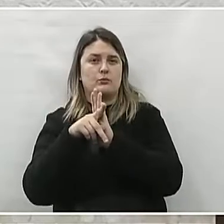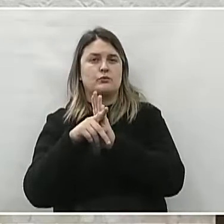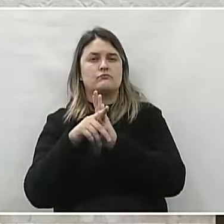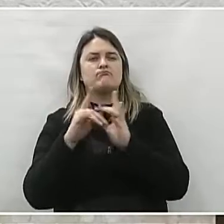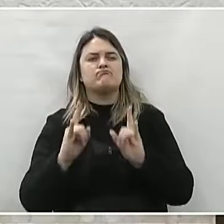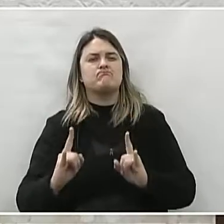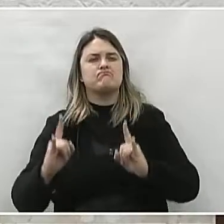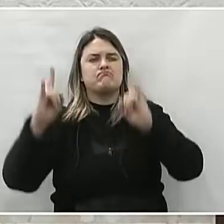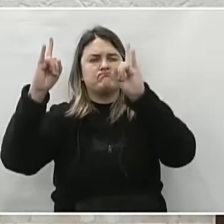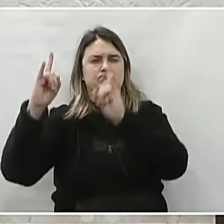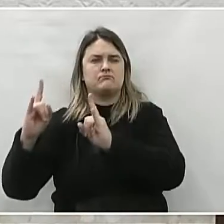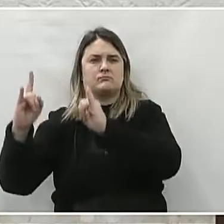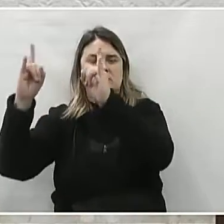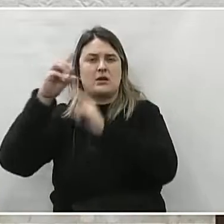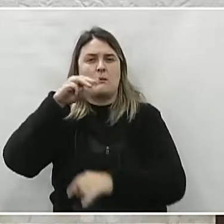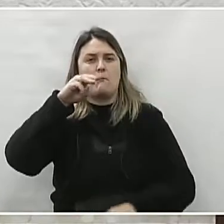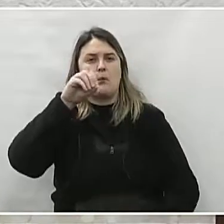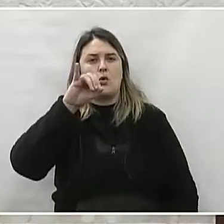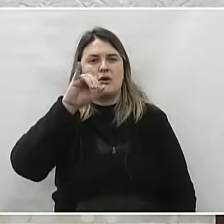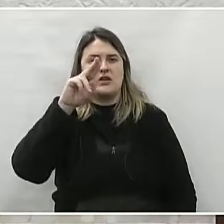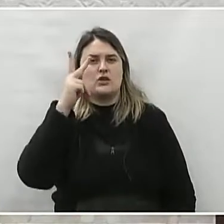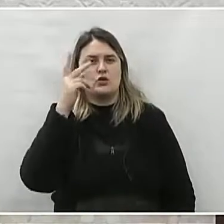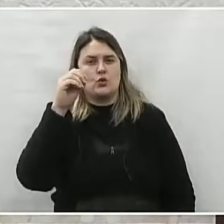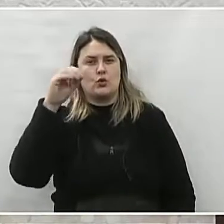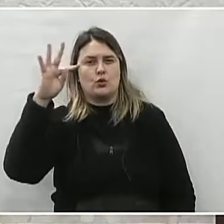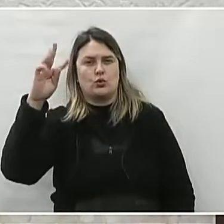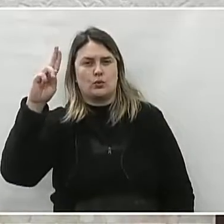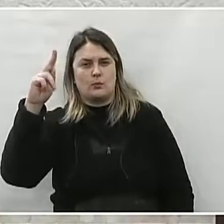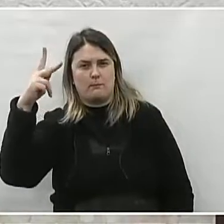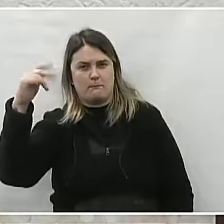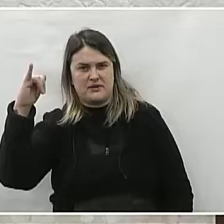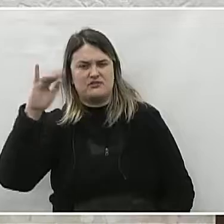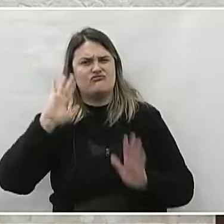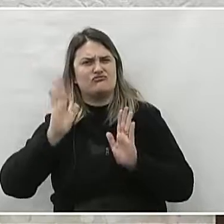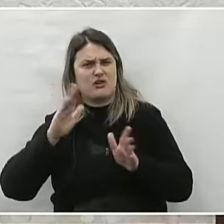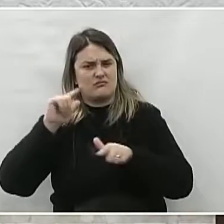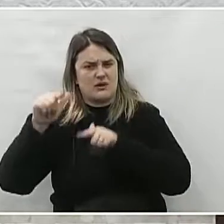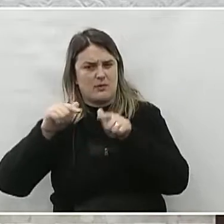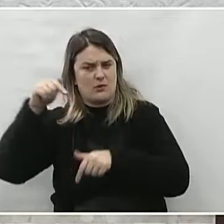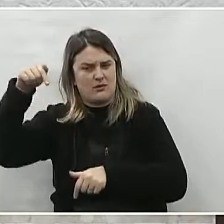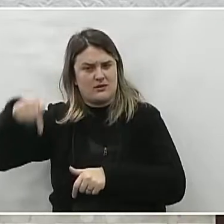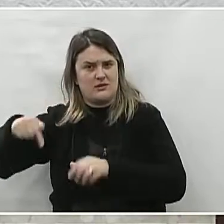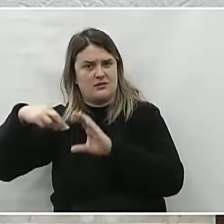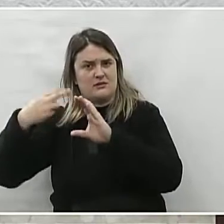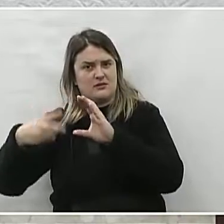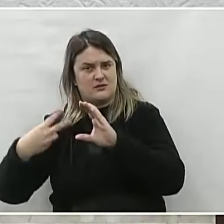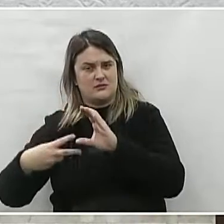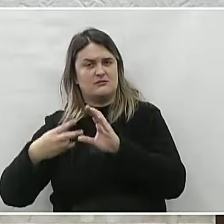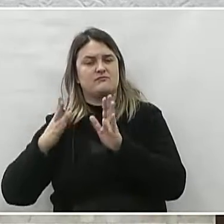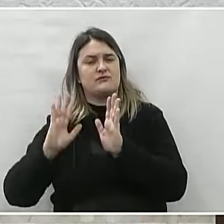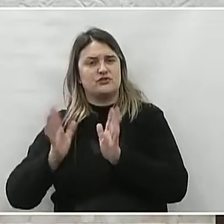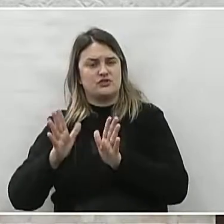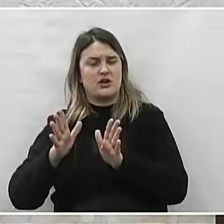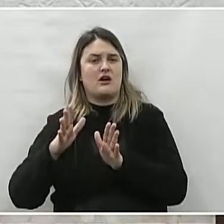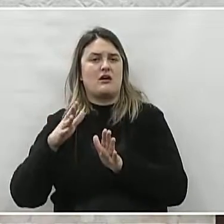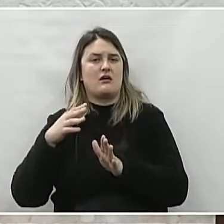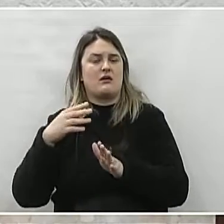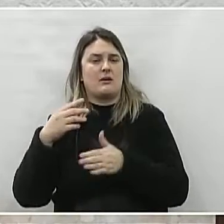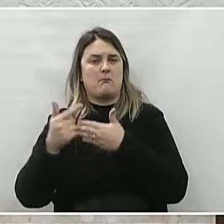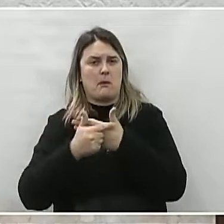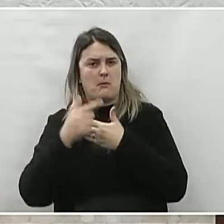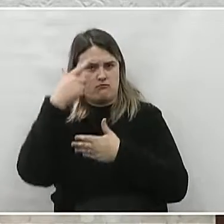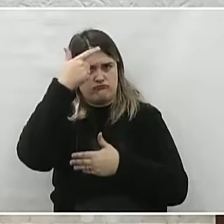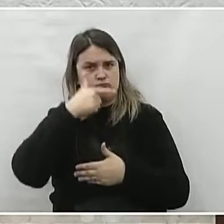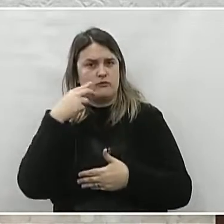tendo sido vereador e presidente da Câmara Municipal de União da Vitória, presidente da Comissão Administrativa da Igreja, Nossa Senhora do